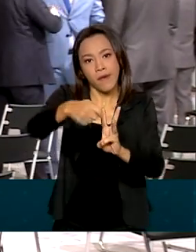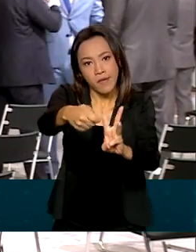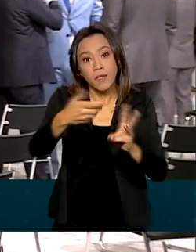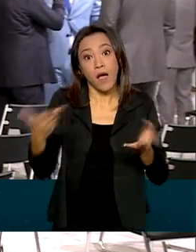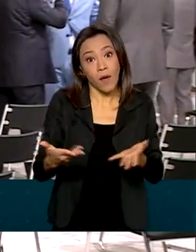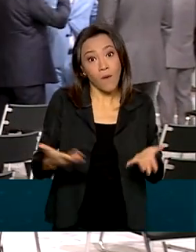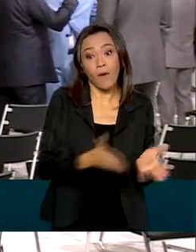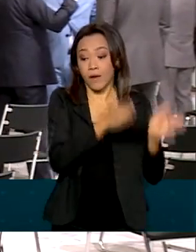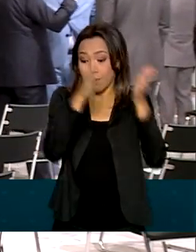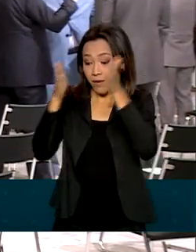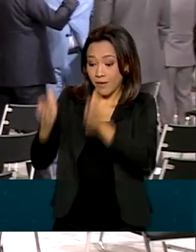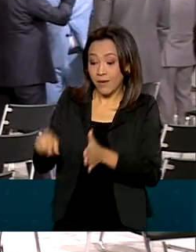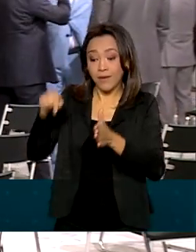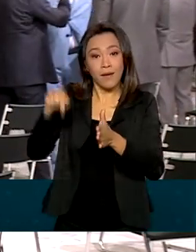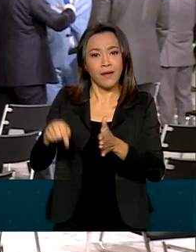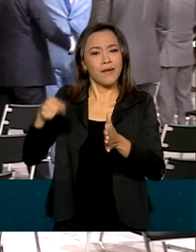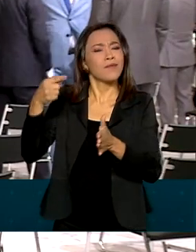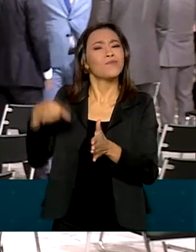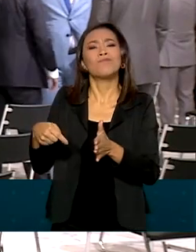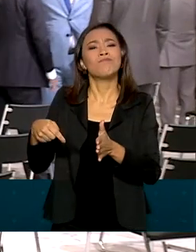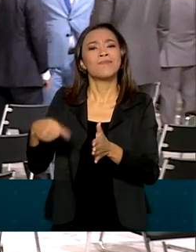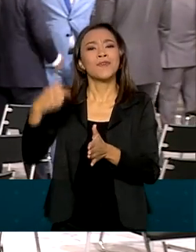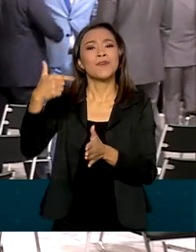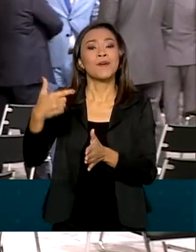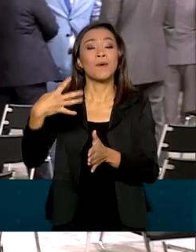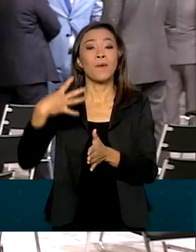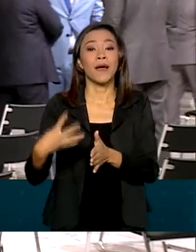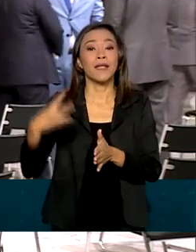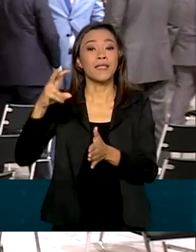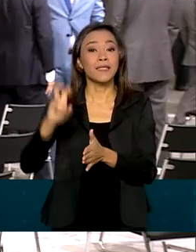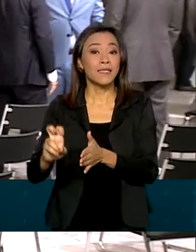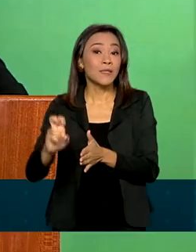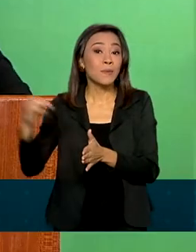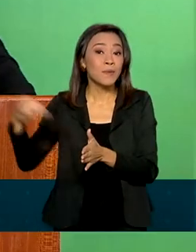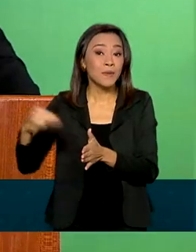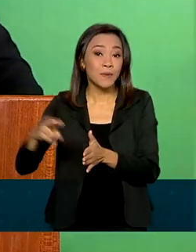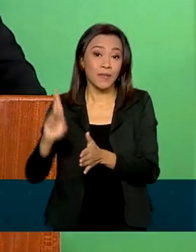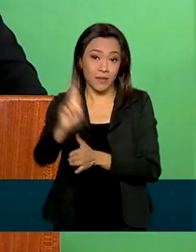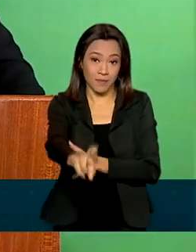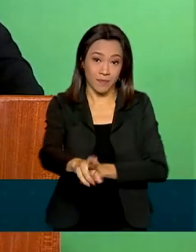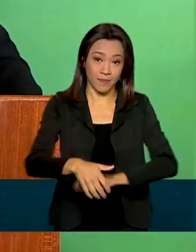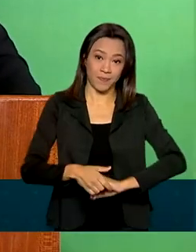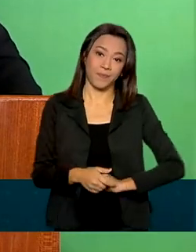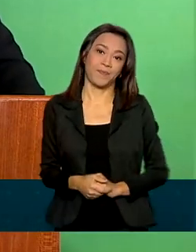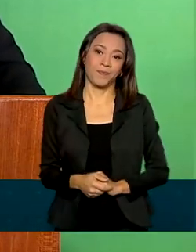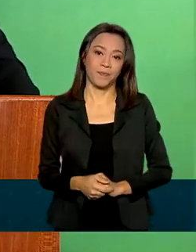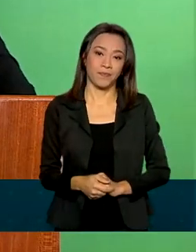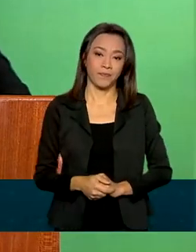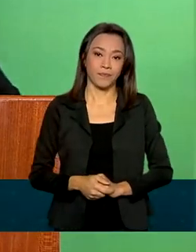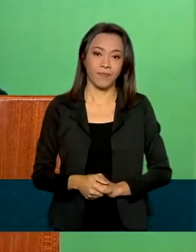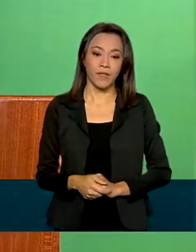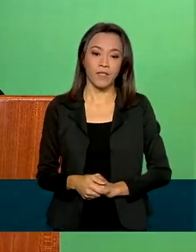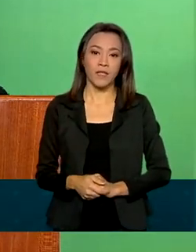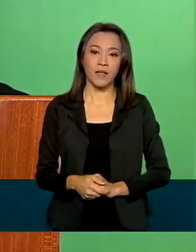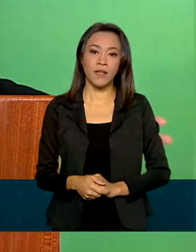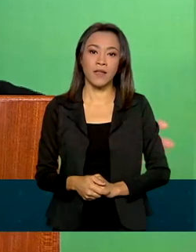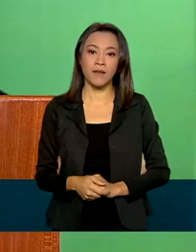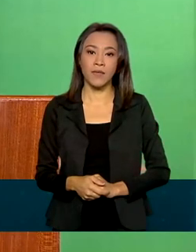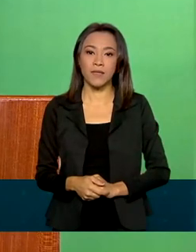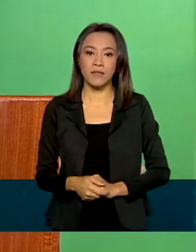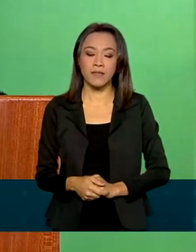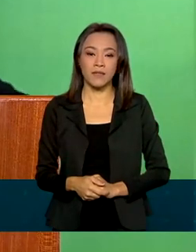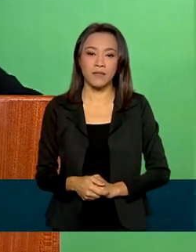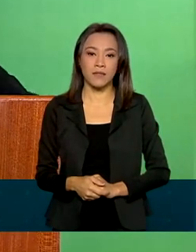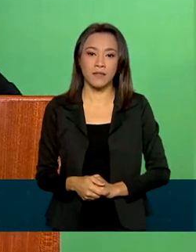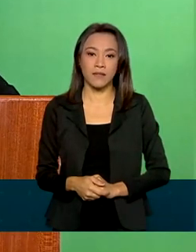passa agora a ter o resultado em até 45 minutos. Licença que levava meses, leva